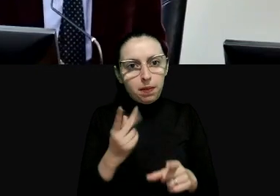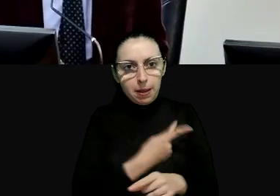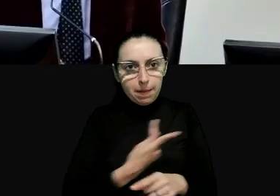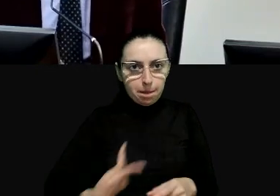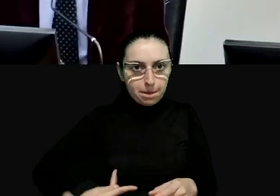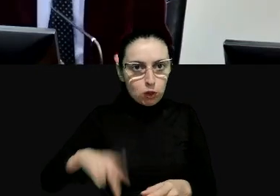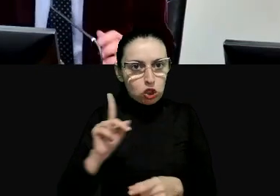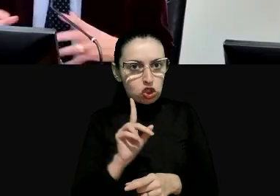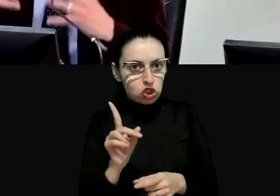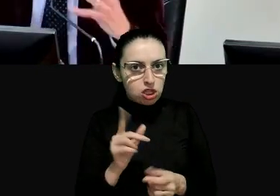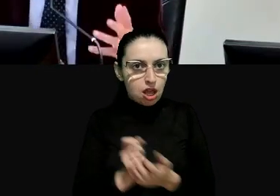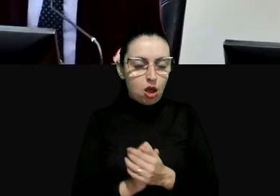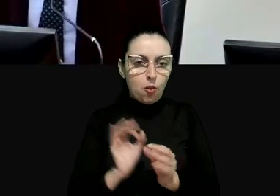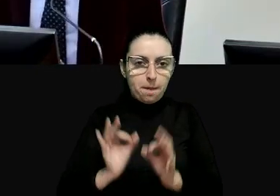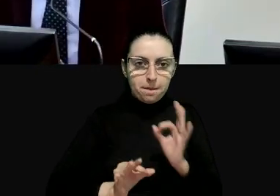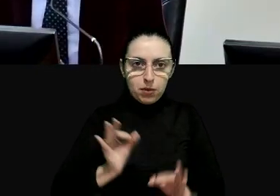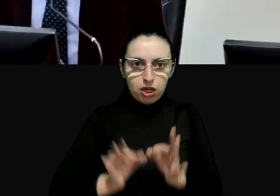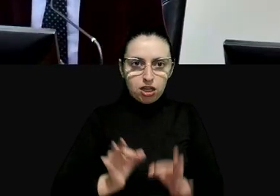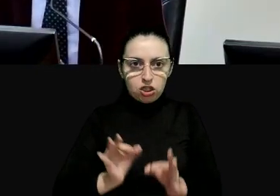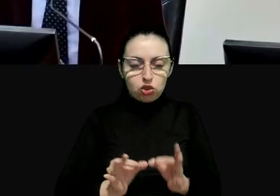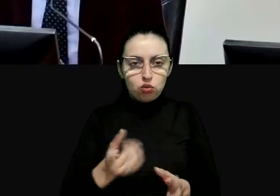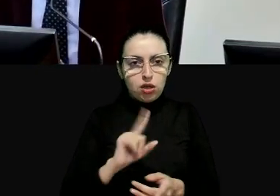político um problema